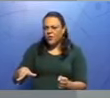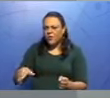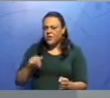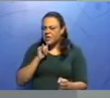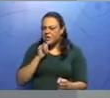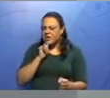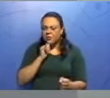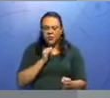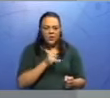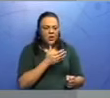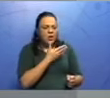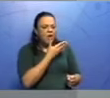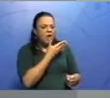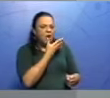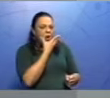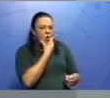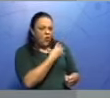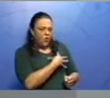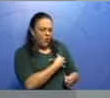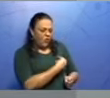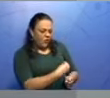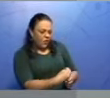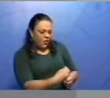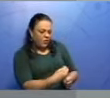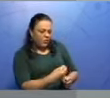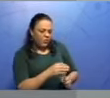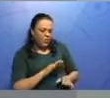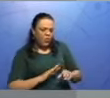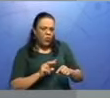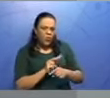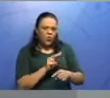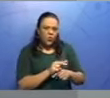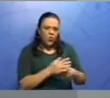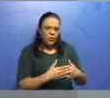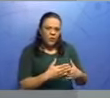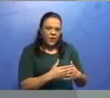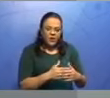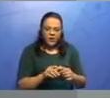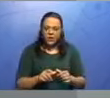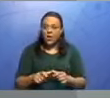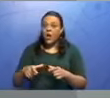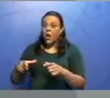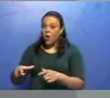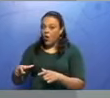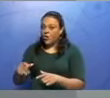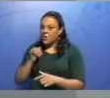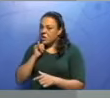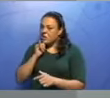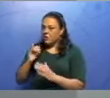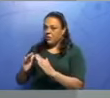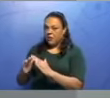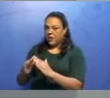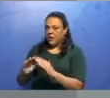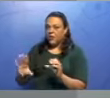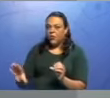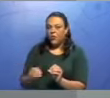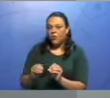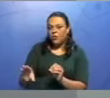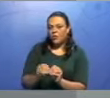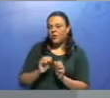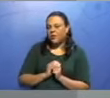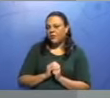sua casa. Não faria diferença. Notem que é um acessório. Eu só estou deixando ela com mais detalhes. Como se eu colocasse uma pulseira.